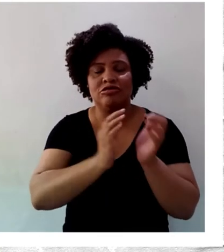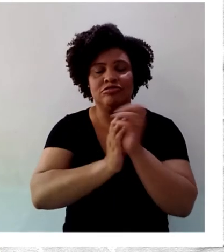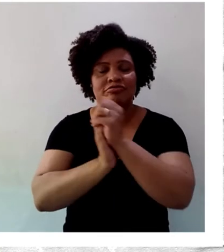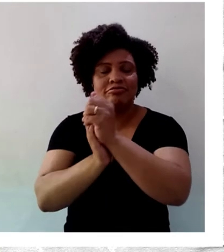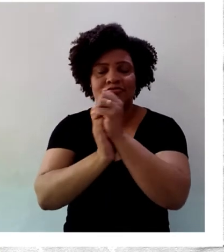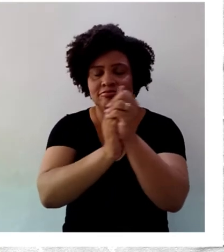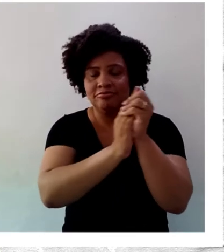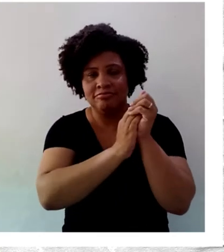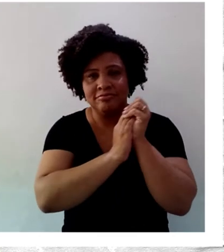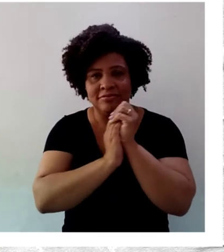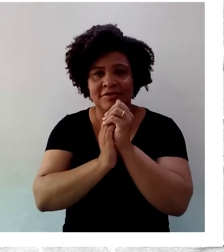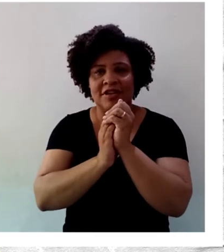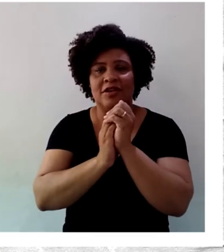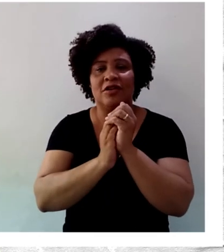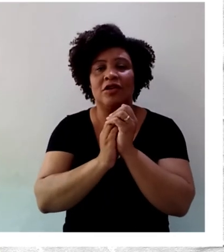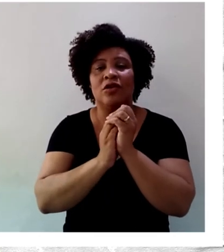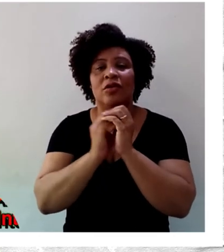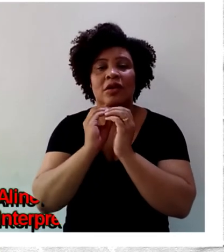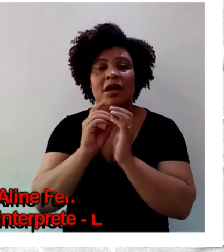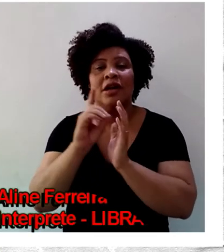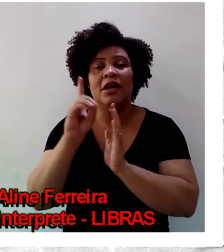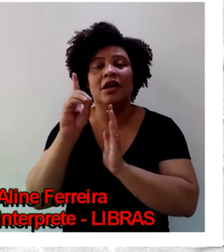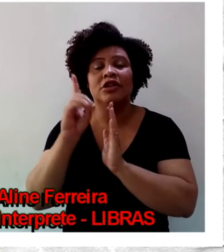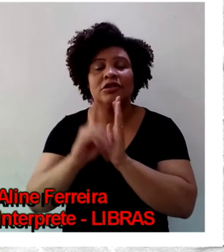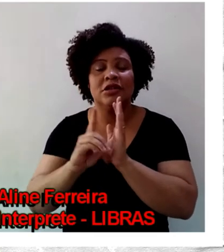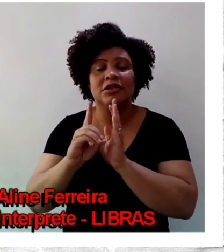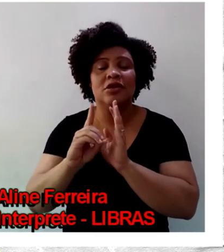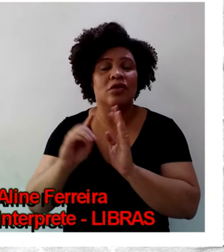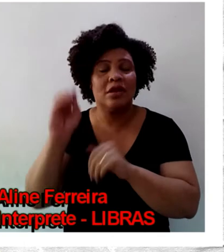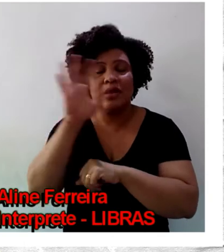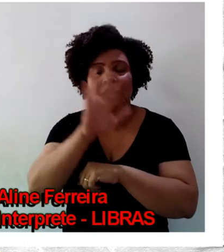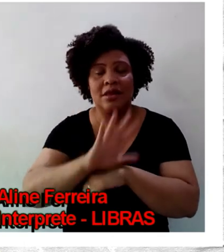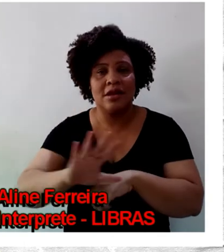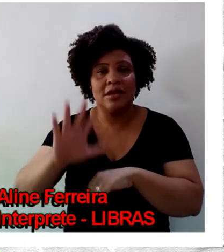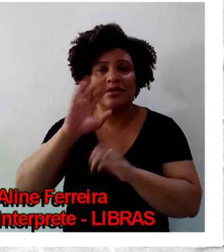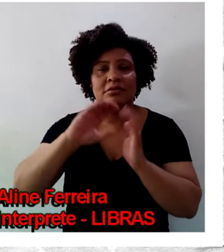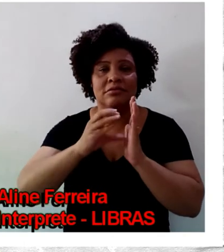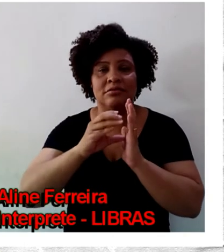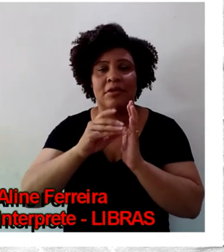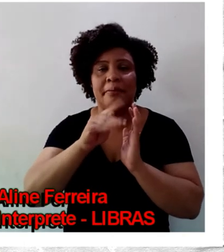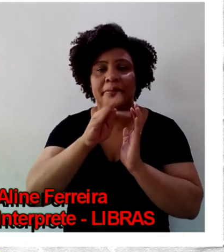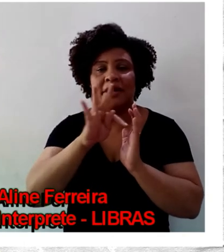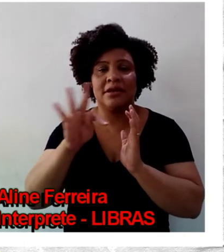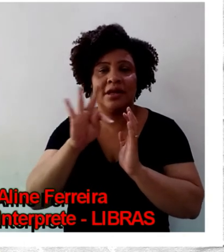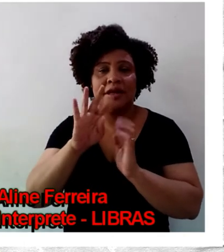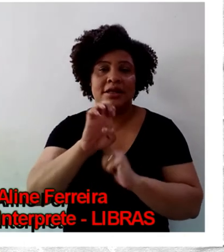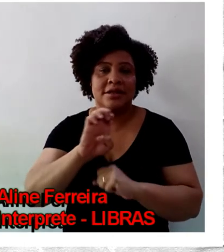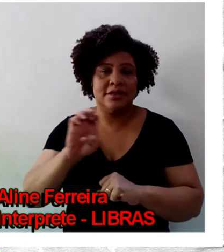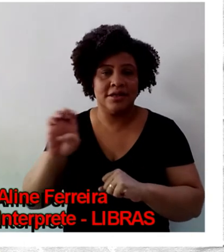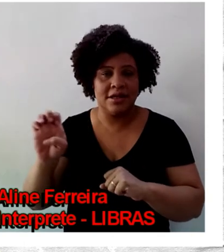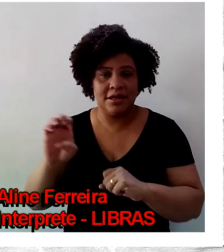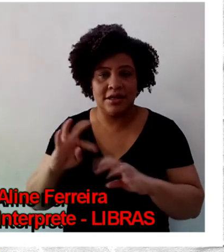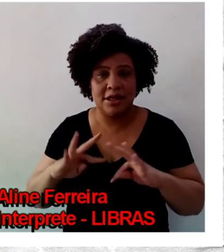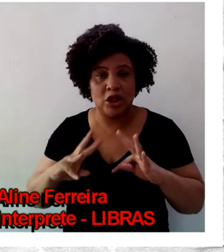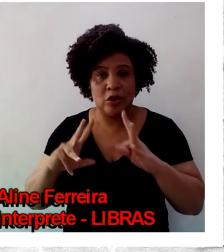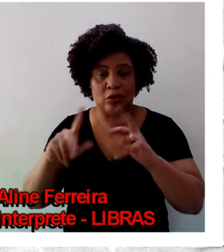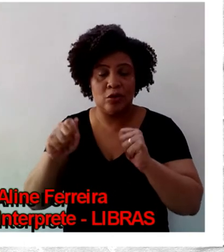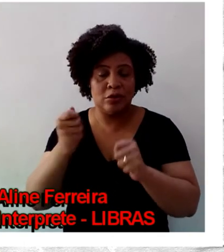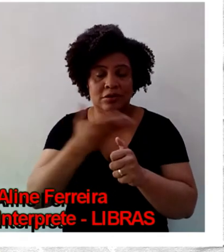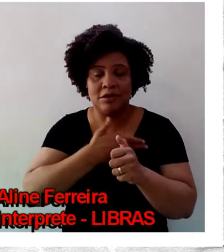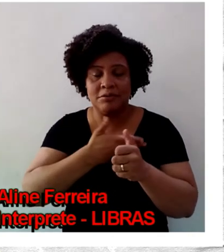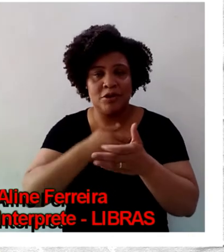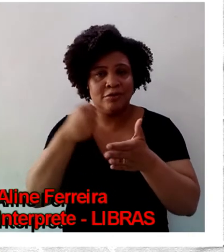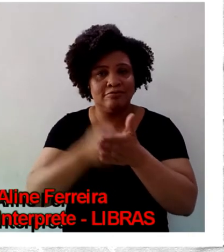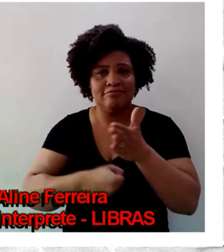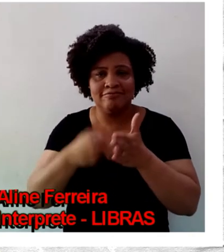saudação da Direção Nacional da Tendência Petista Articulação de Esquerda, a todos os companheiros